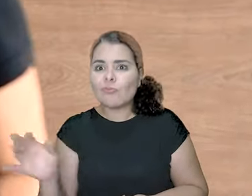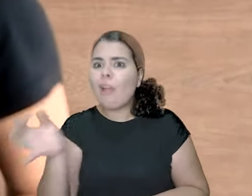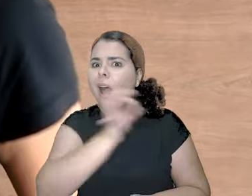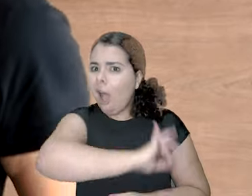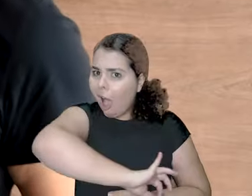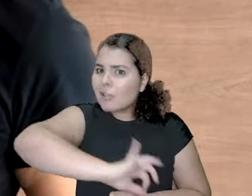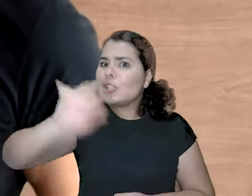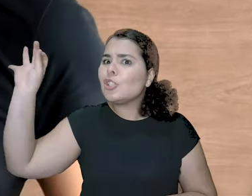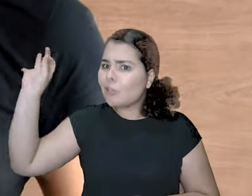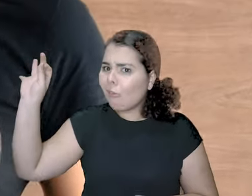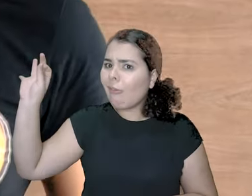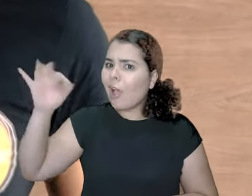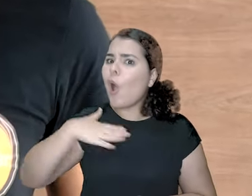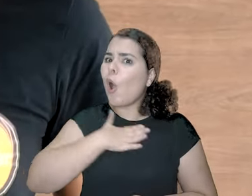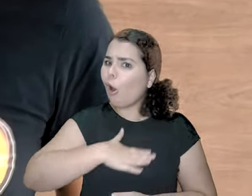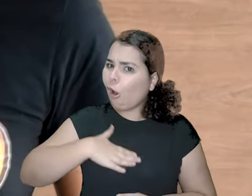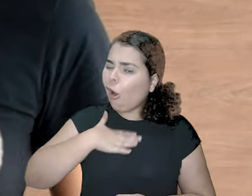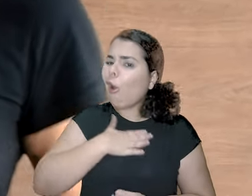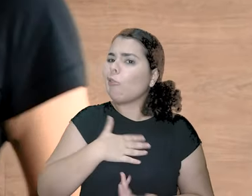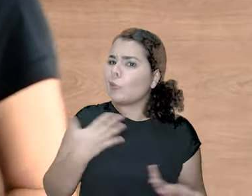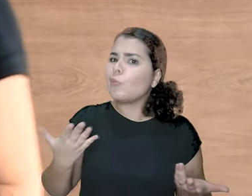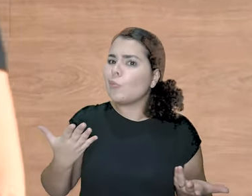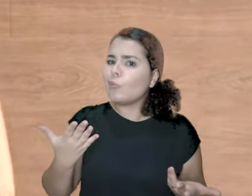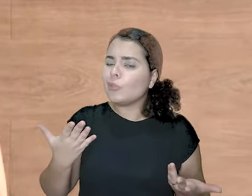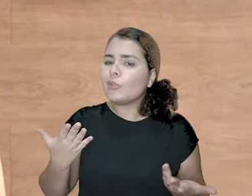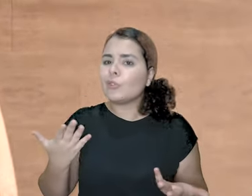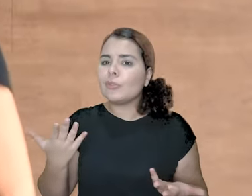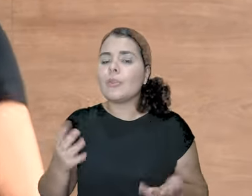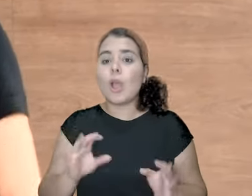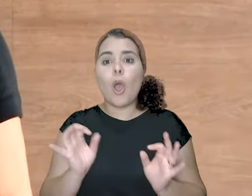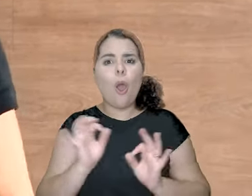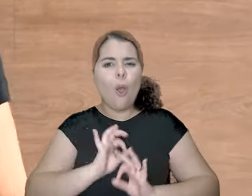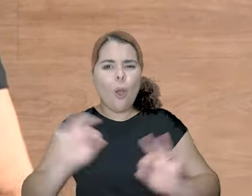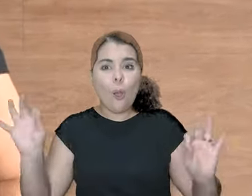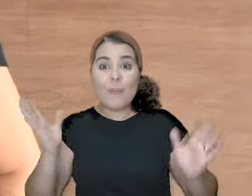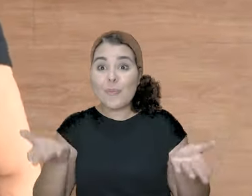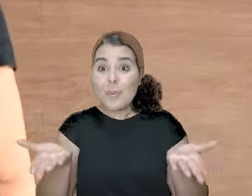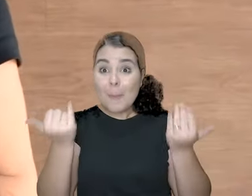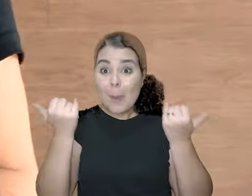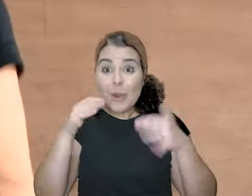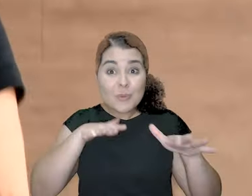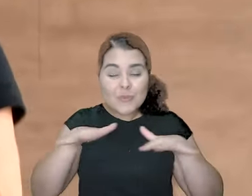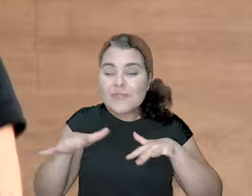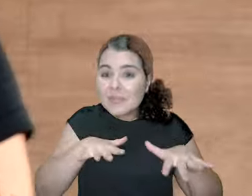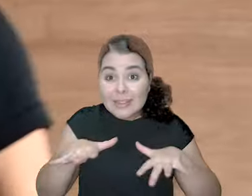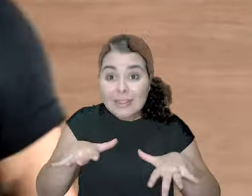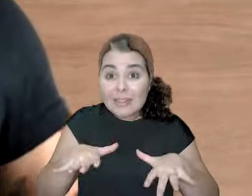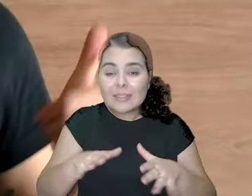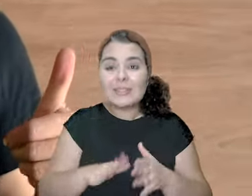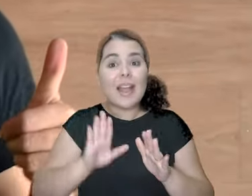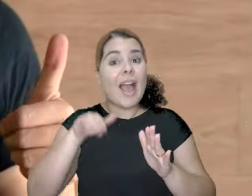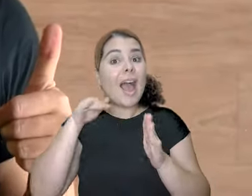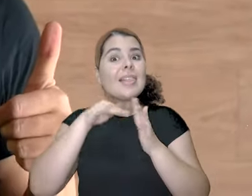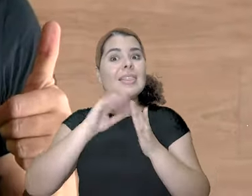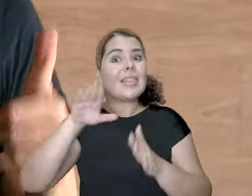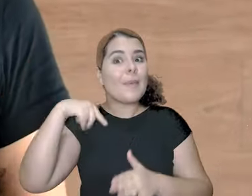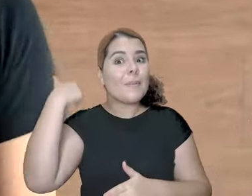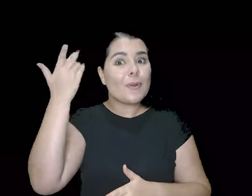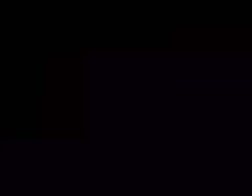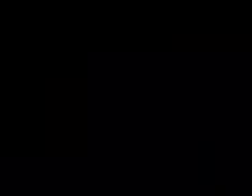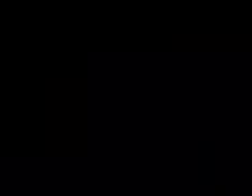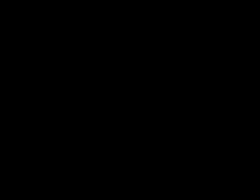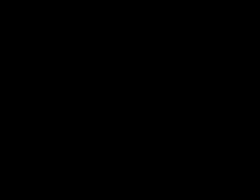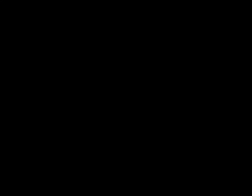Arrasou, hein? Gostei demais! Valeu! Bora ampliar? Bora para o movimento? Até a próxima!